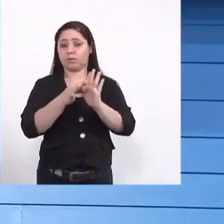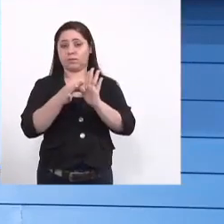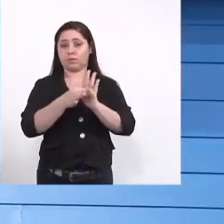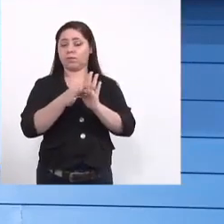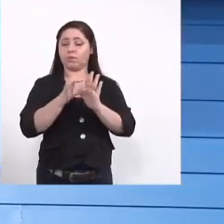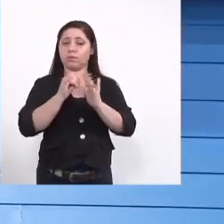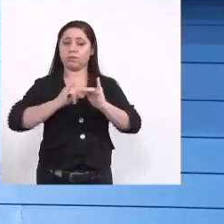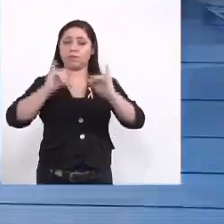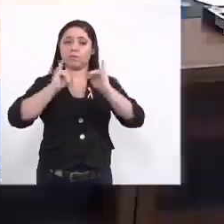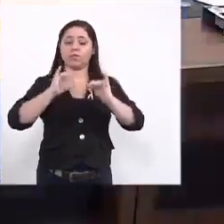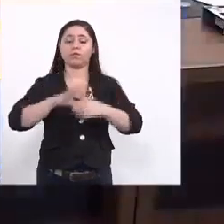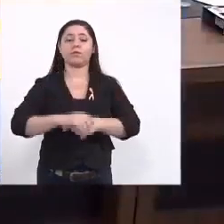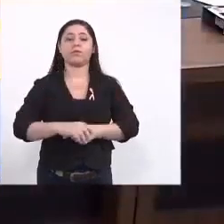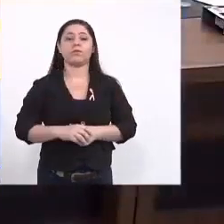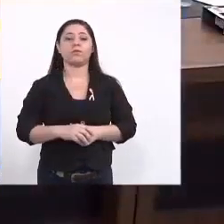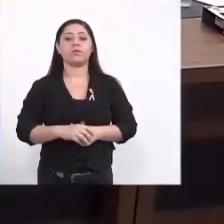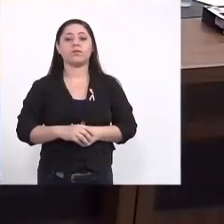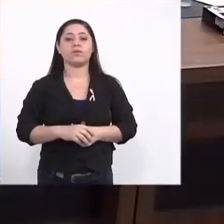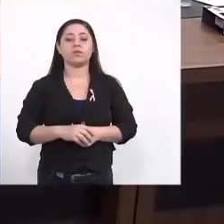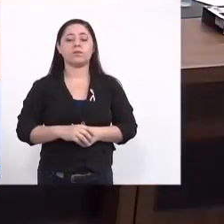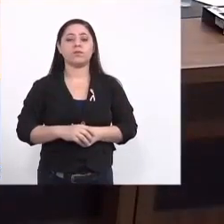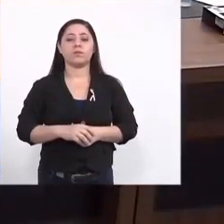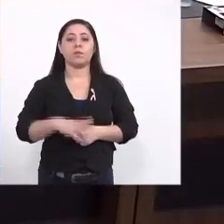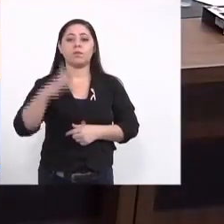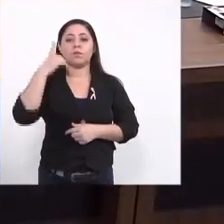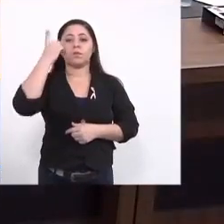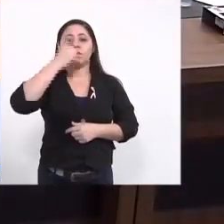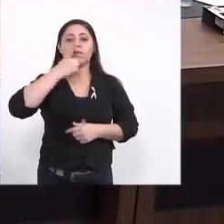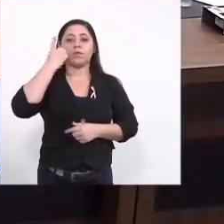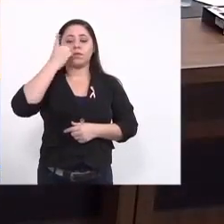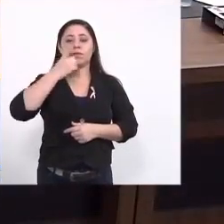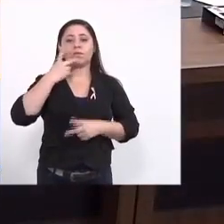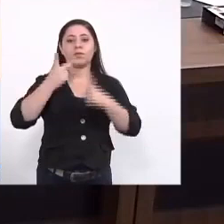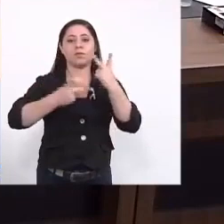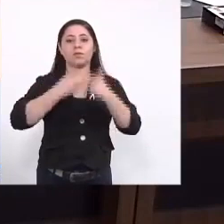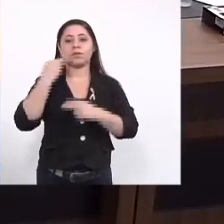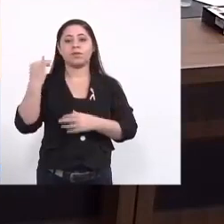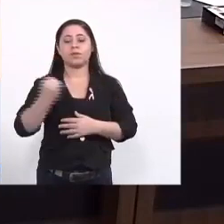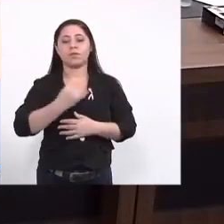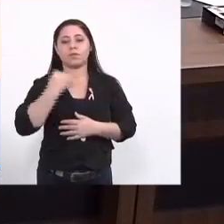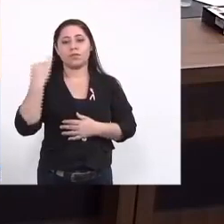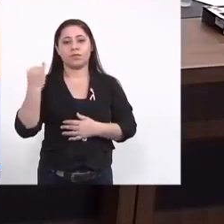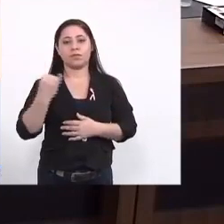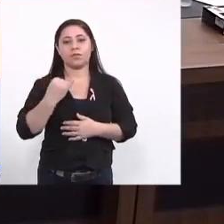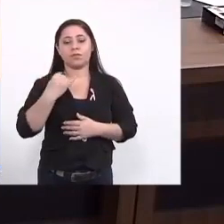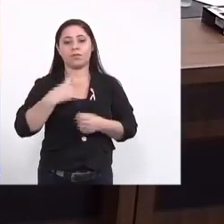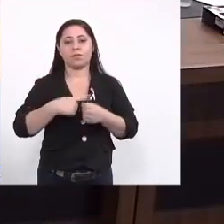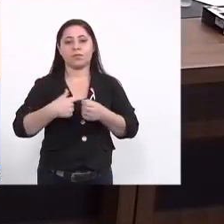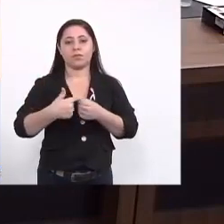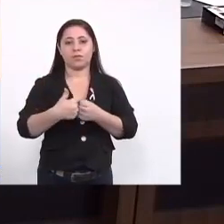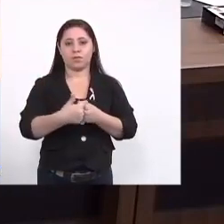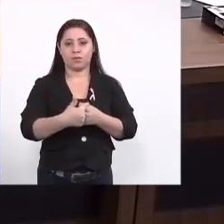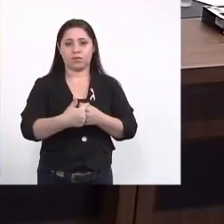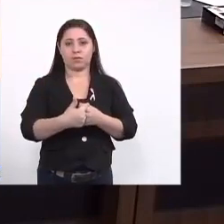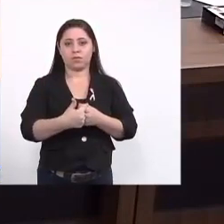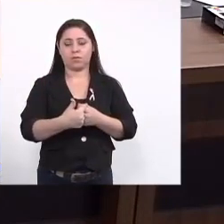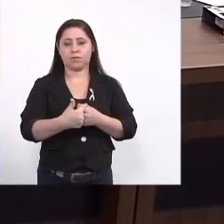informe deputado falou uma uma coisa importante sobre os municípios